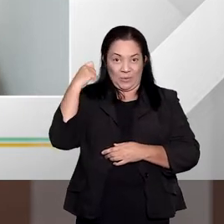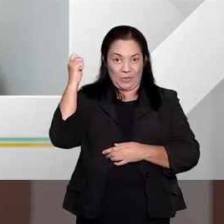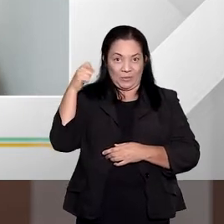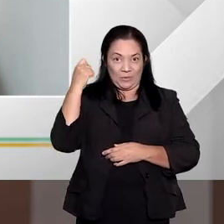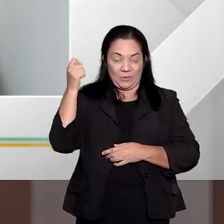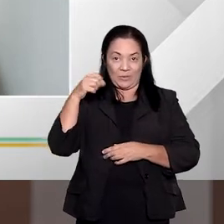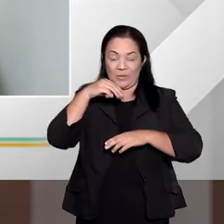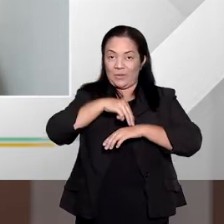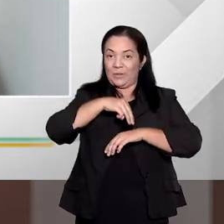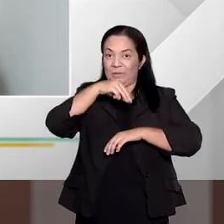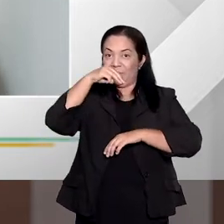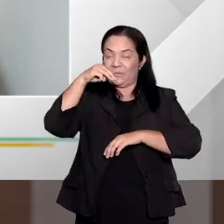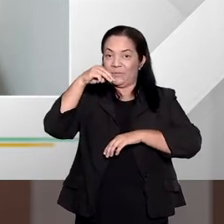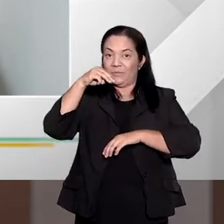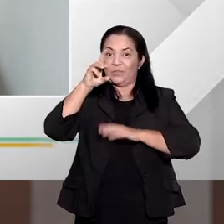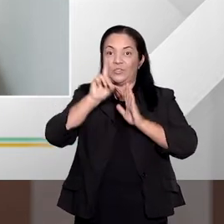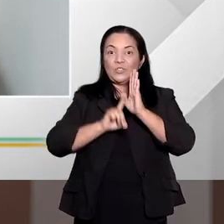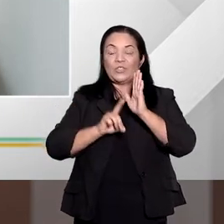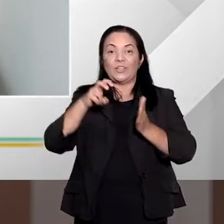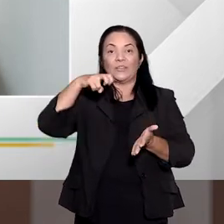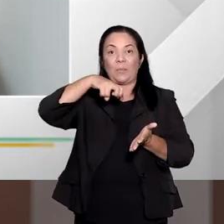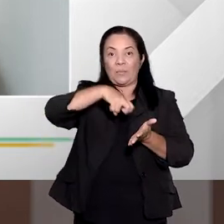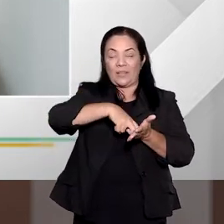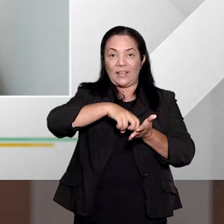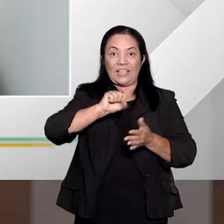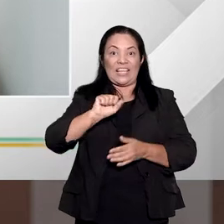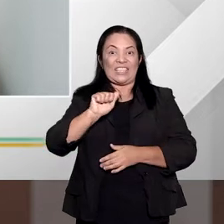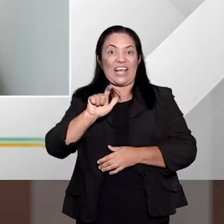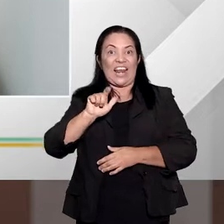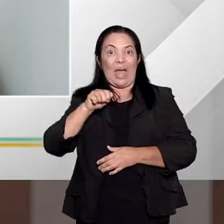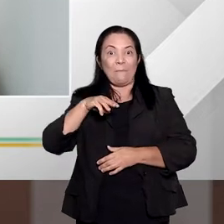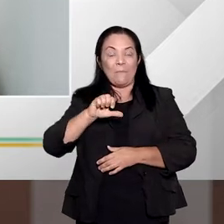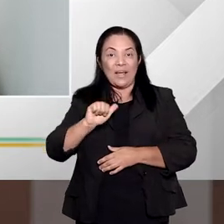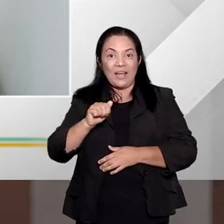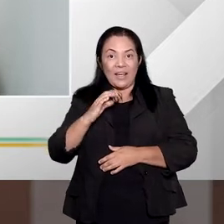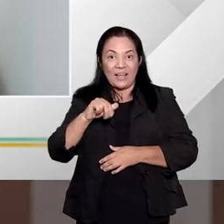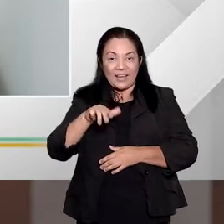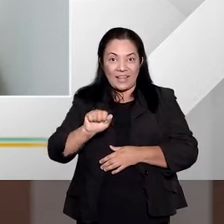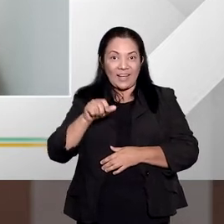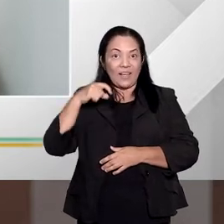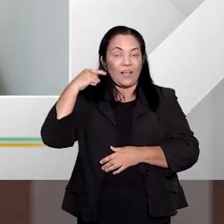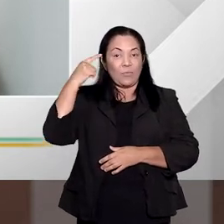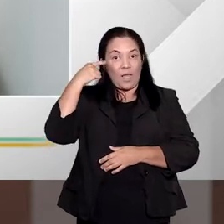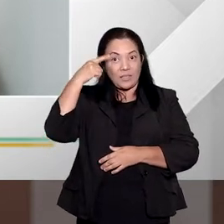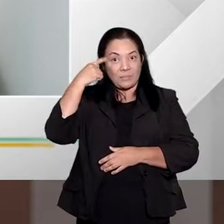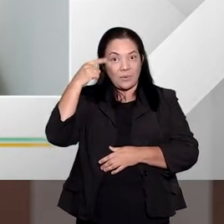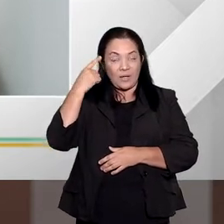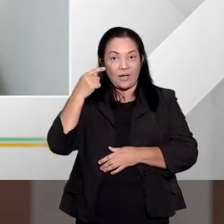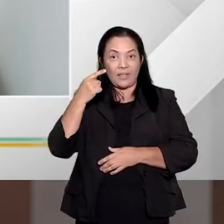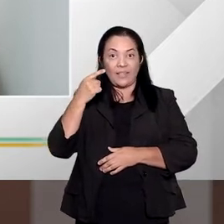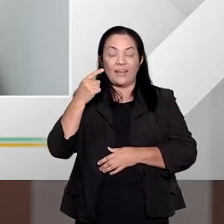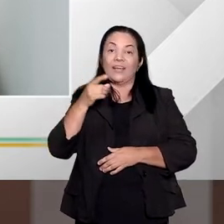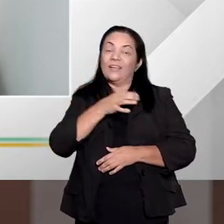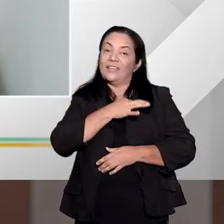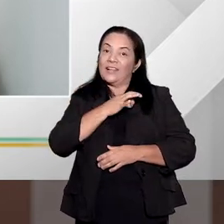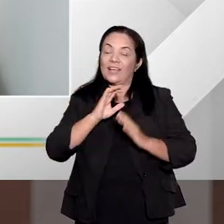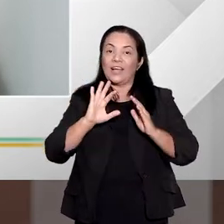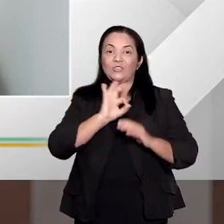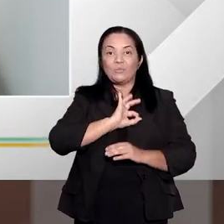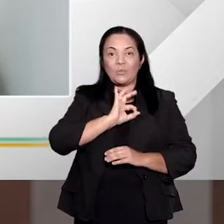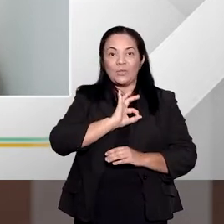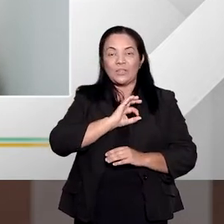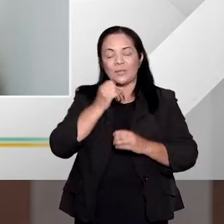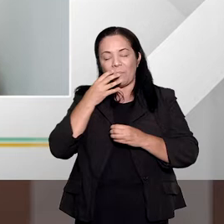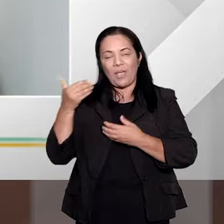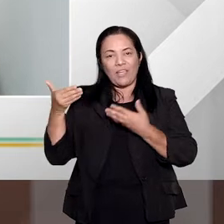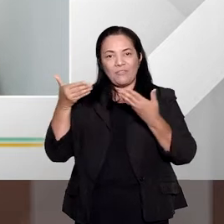mestrando em Direito Penal pela Universidade de Salamanca, na Espanha, e ex-delegado de Polícia, professor Arnaldo, seja muito